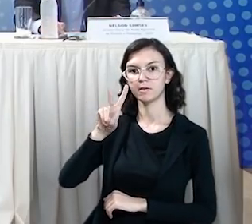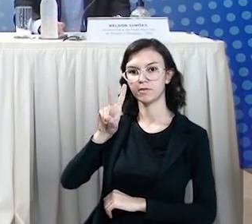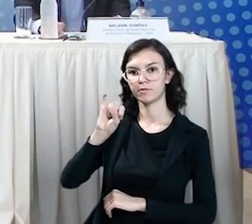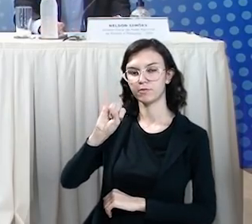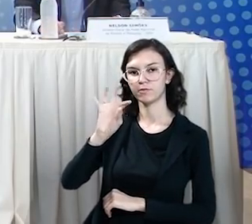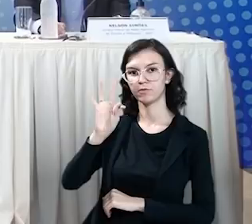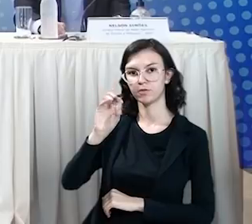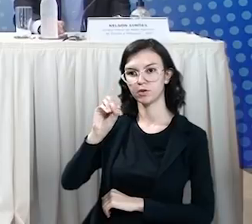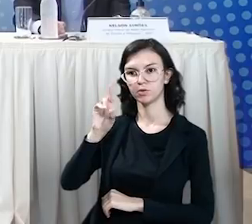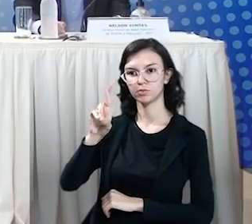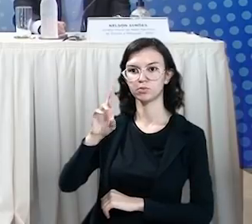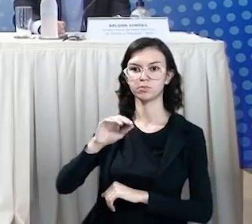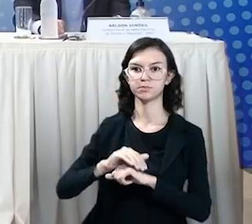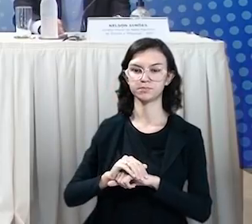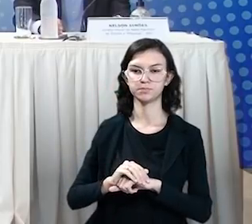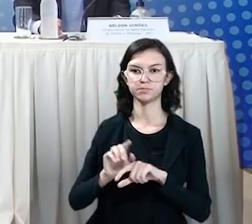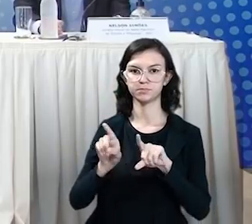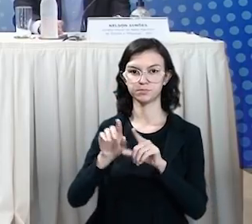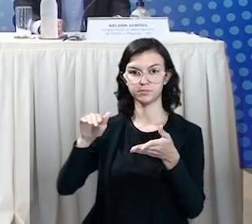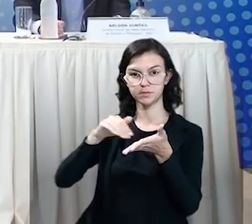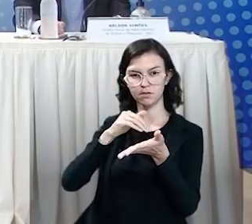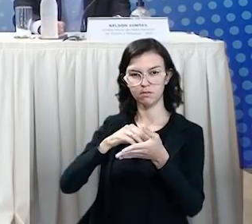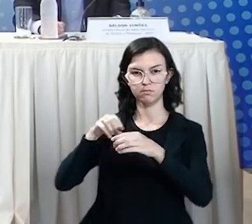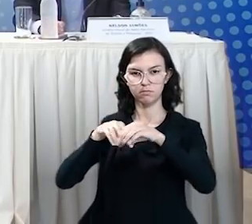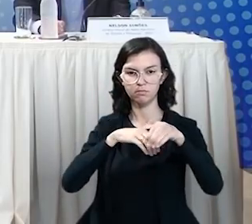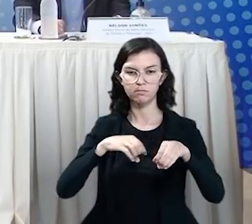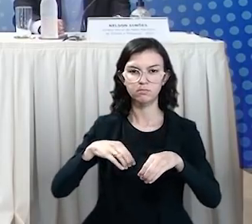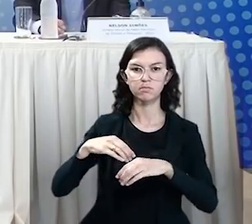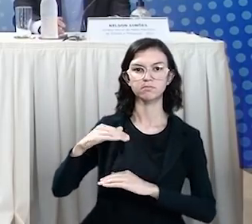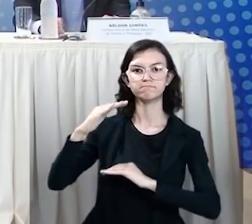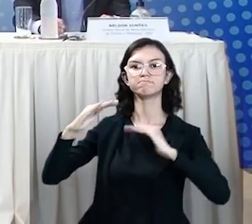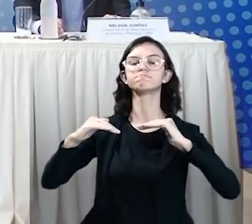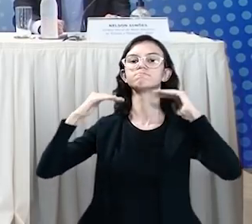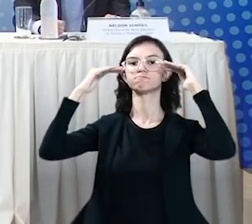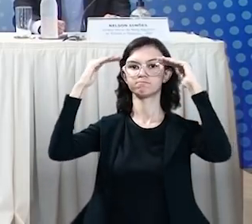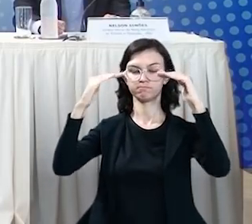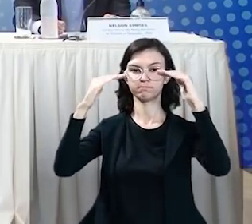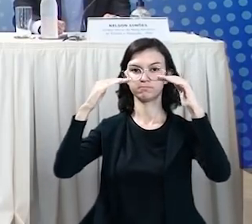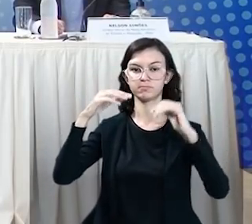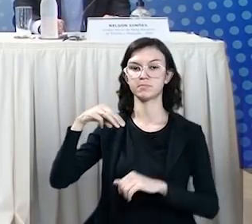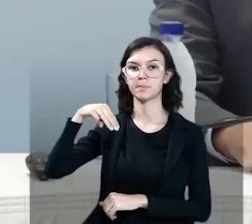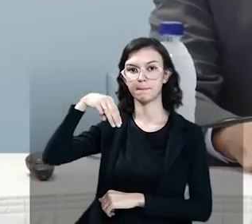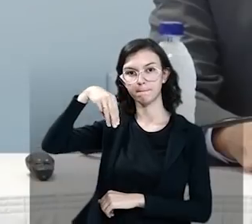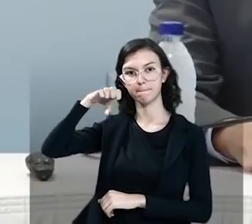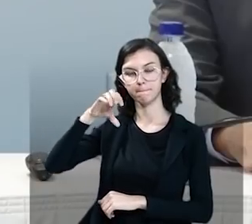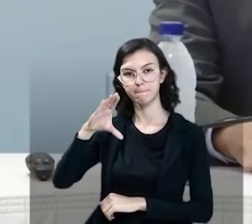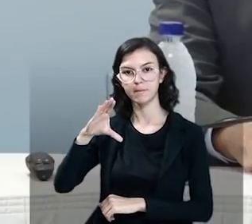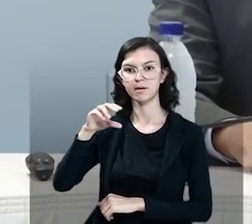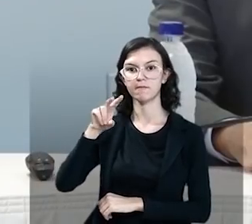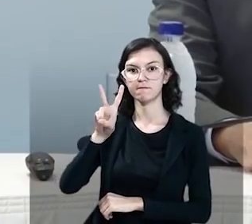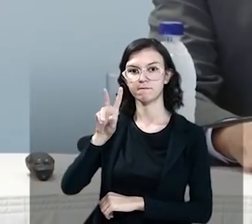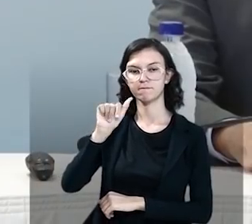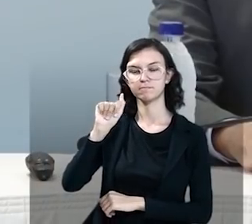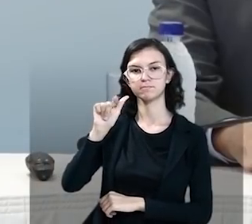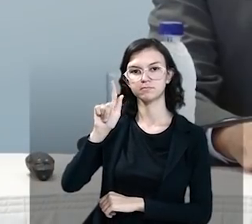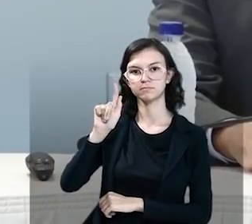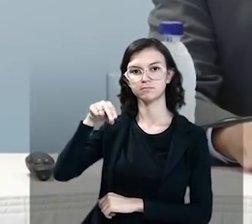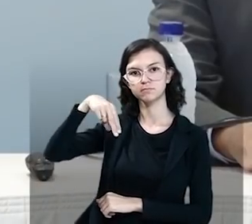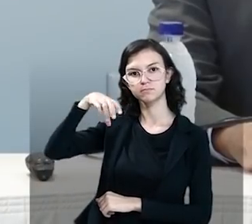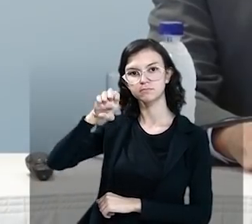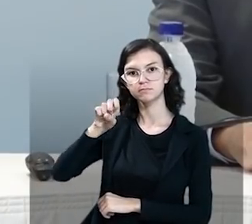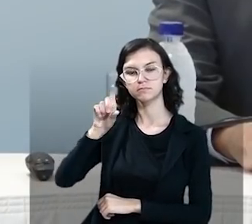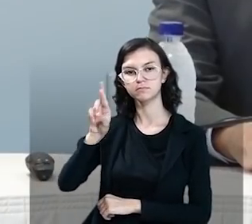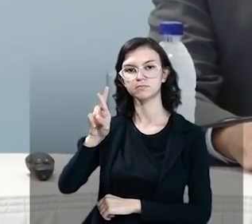o secretário de Educação Superior do MEC, Wagner Vilas Boas, o diretor